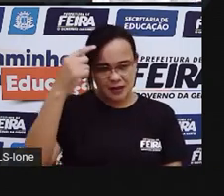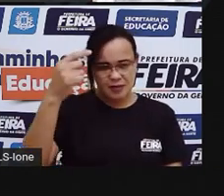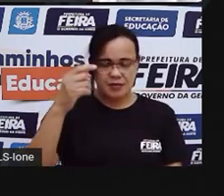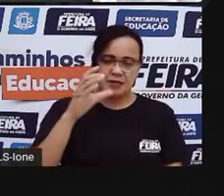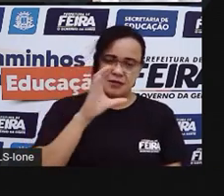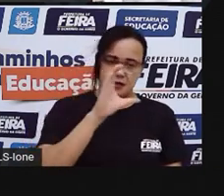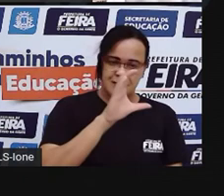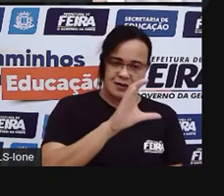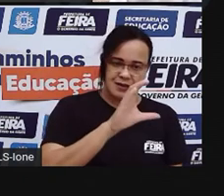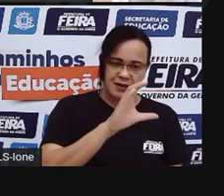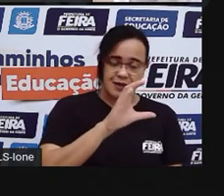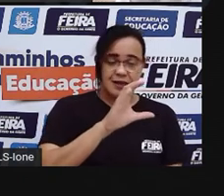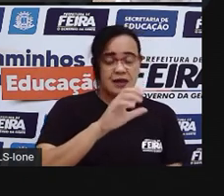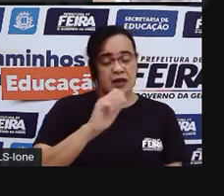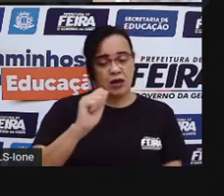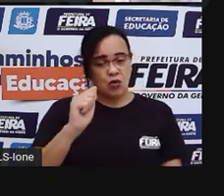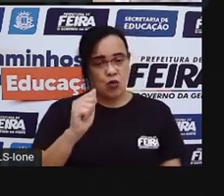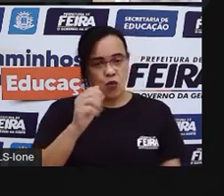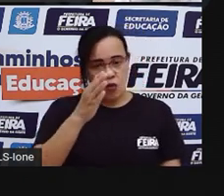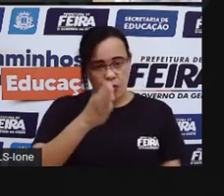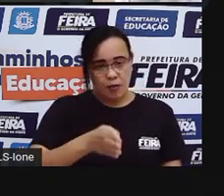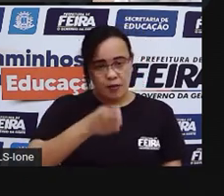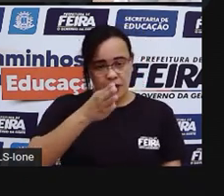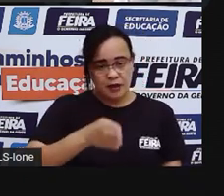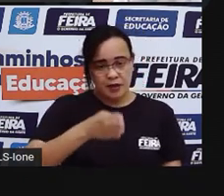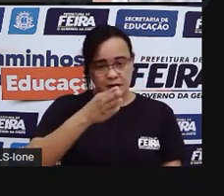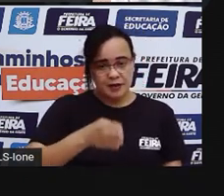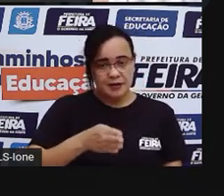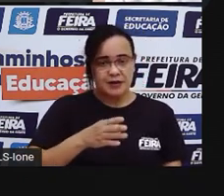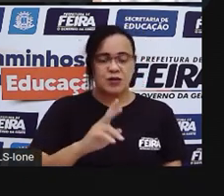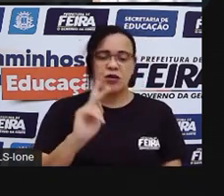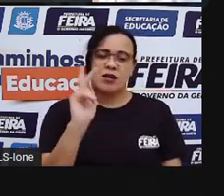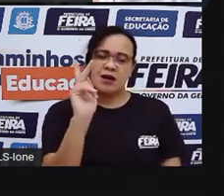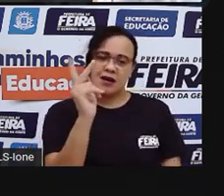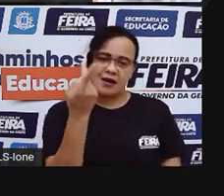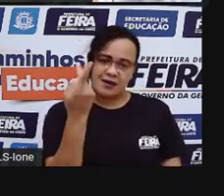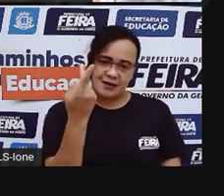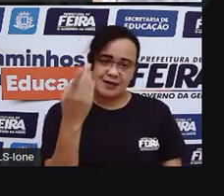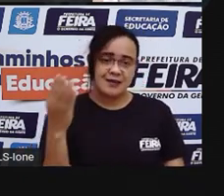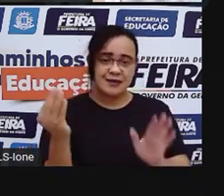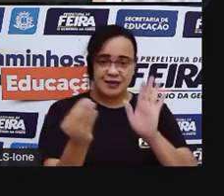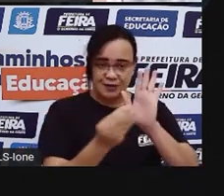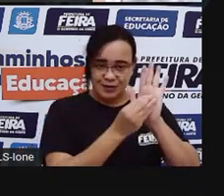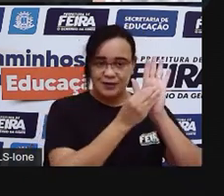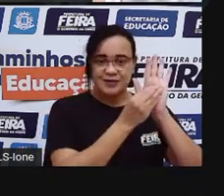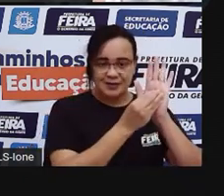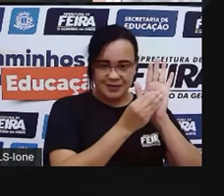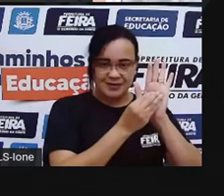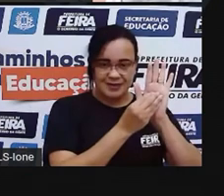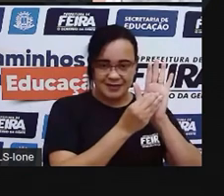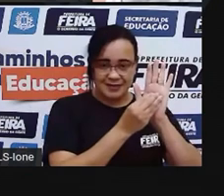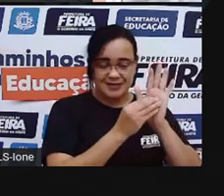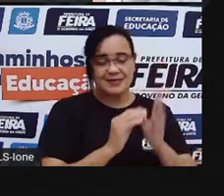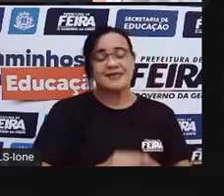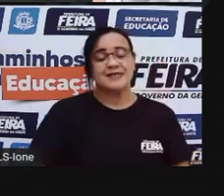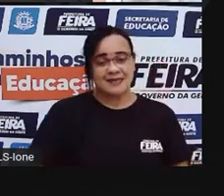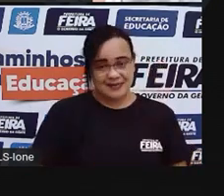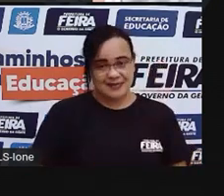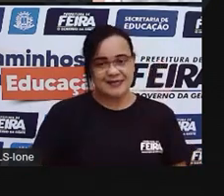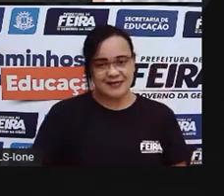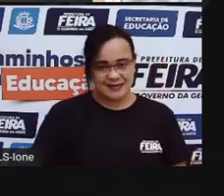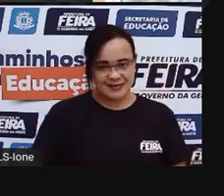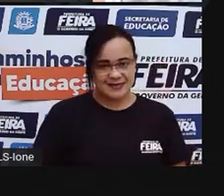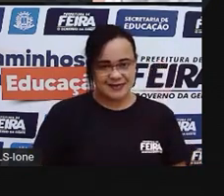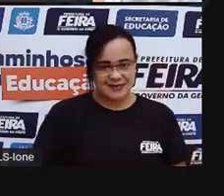A Ó A gente vai colocar Uma letrinha Que é a letrinha H E fica com som de Chá Sem o H Ó